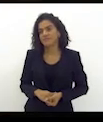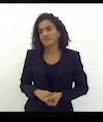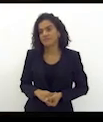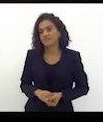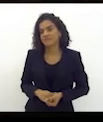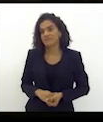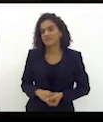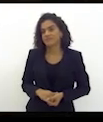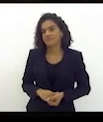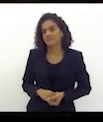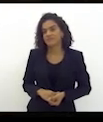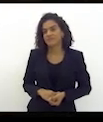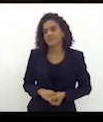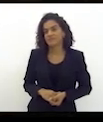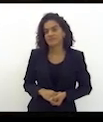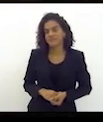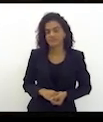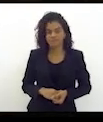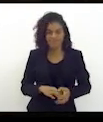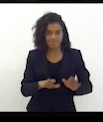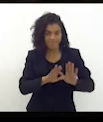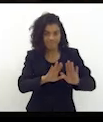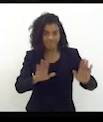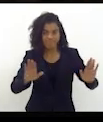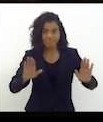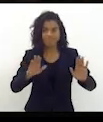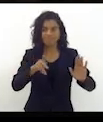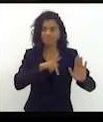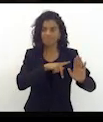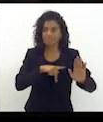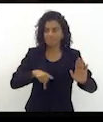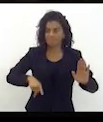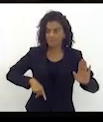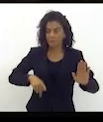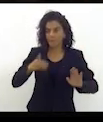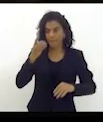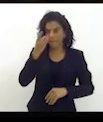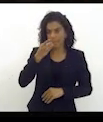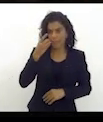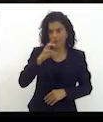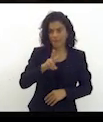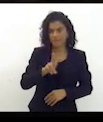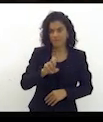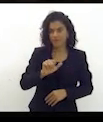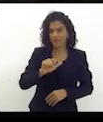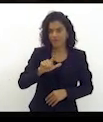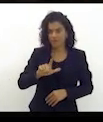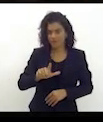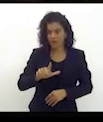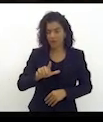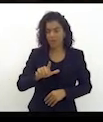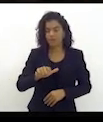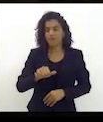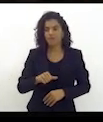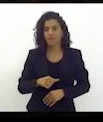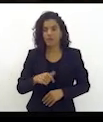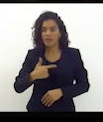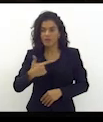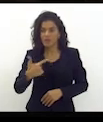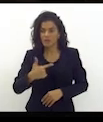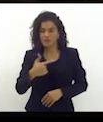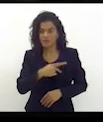senhor presidente deputado Valda Seaza senhor vice